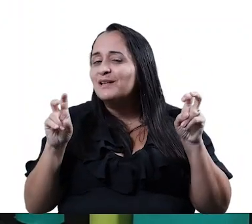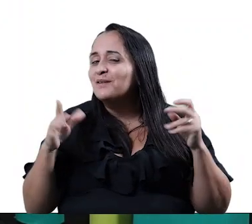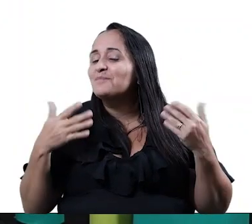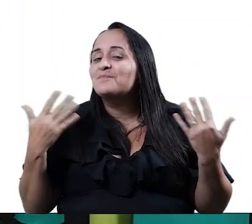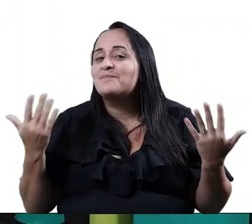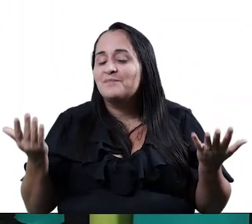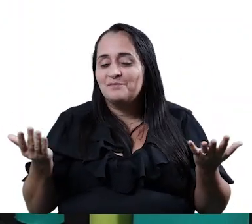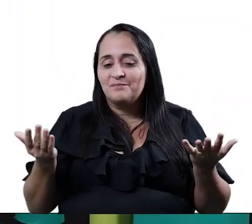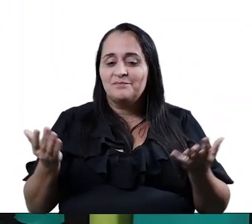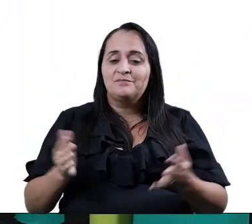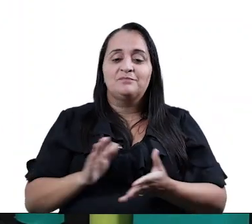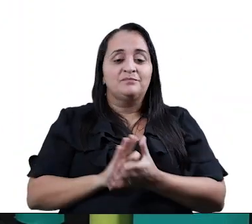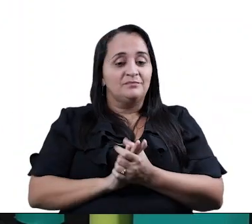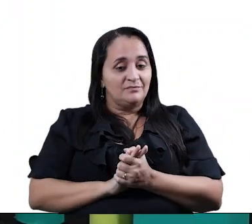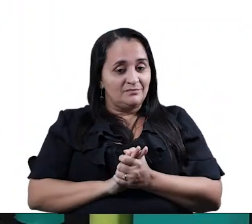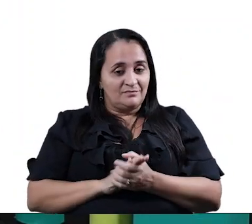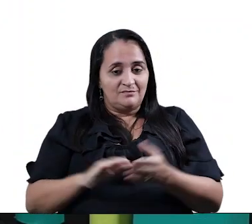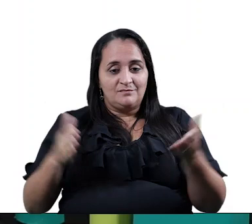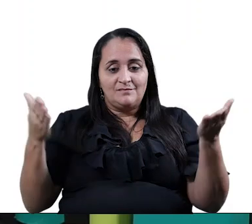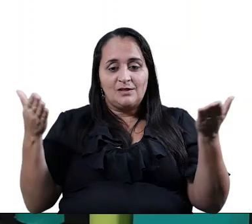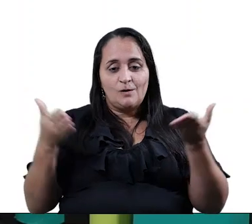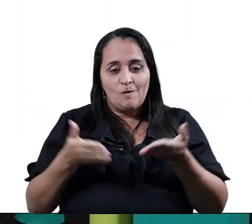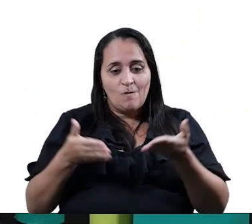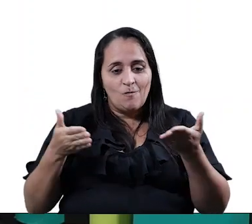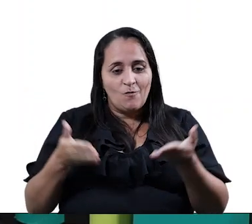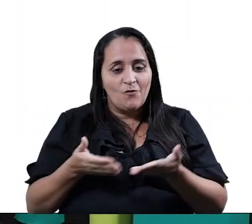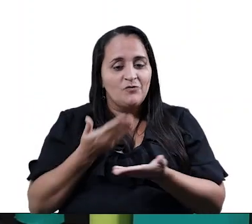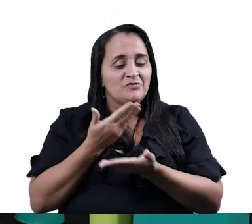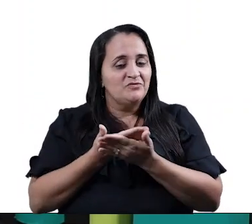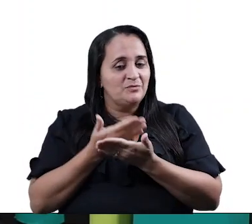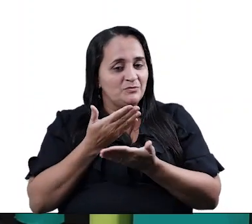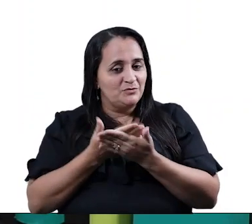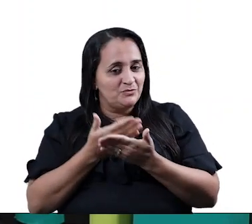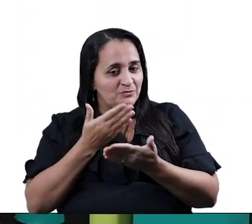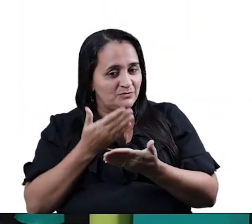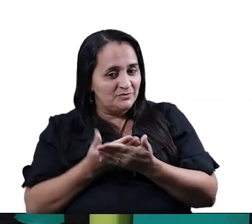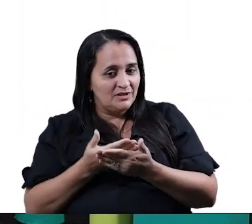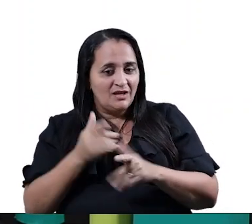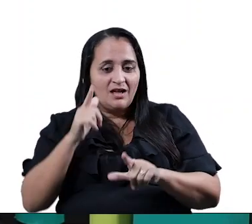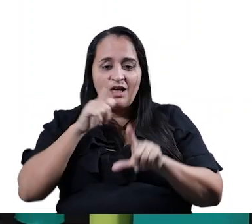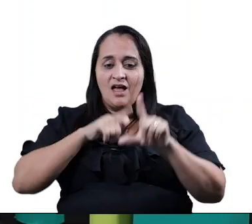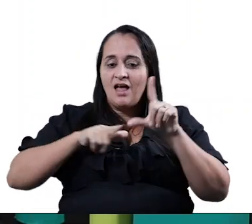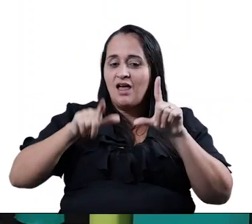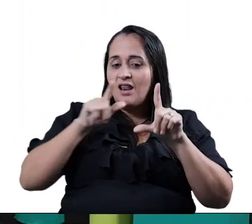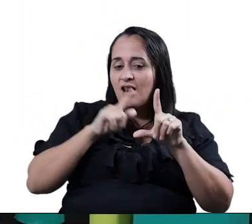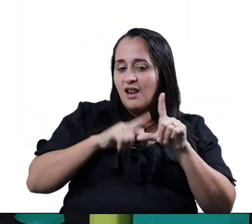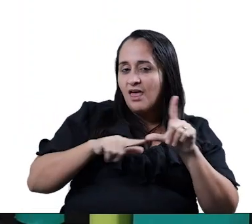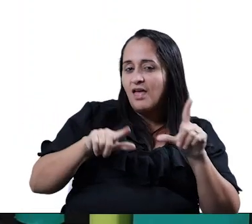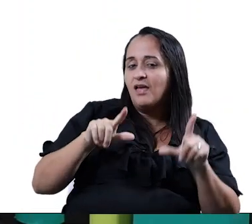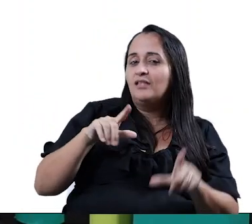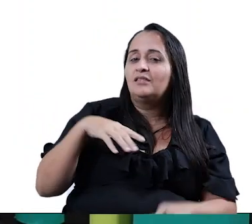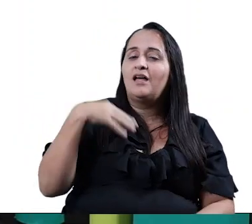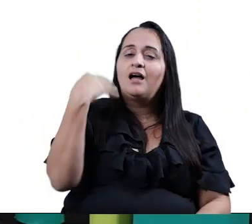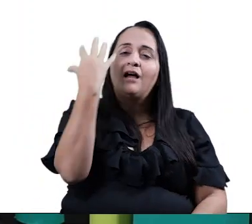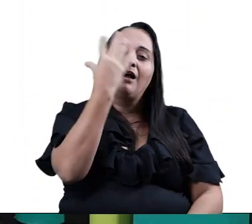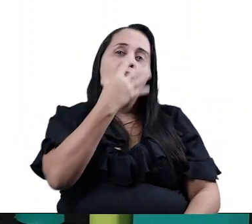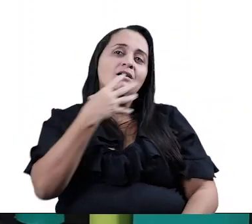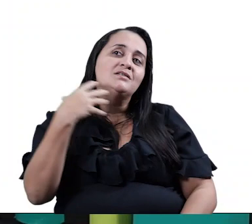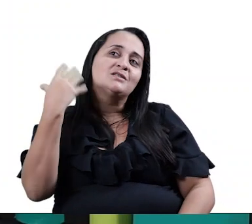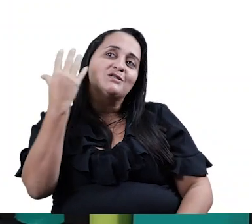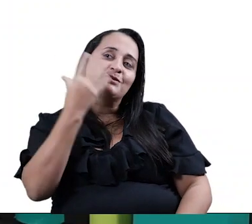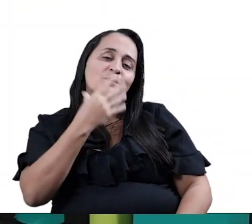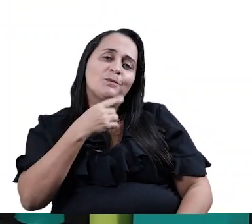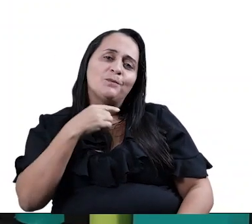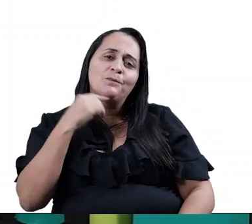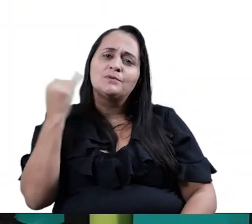aula? Então, gente, hoje nós vamos estudar letras de canções. Qual a importância, o que podemos aprender